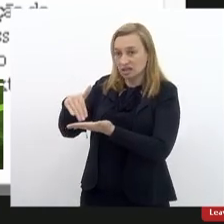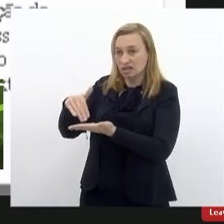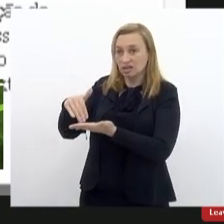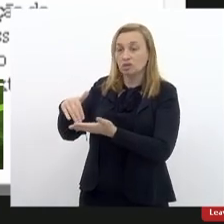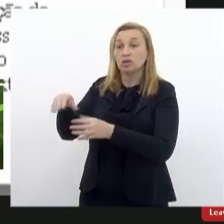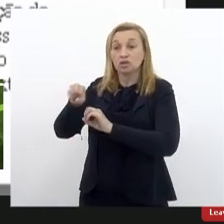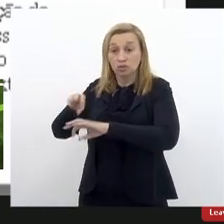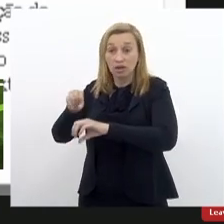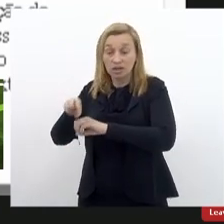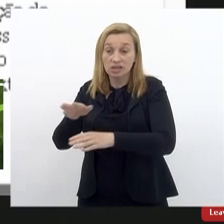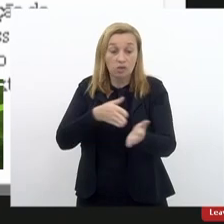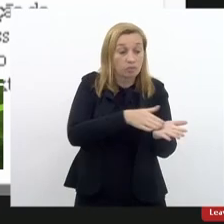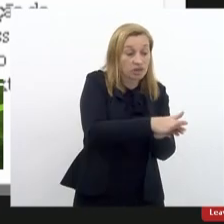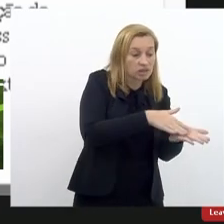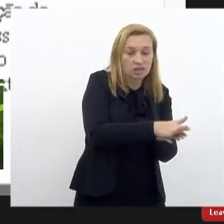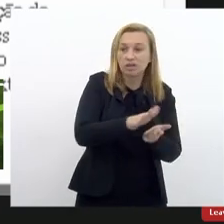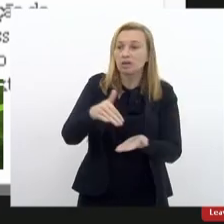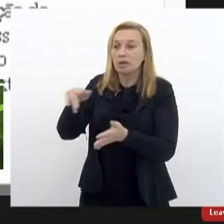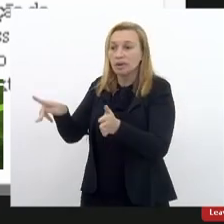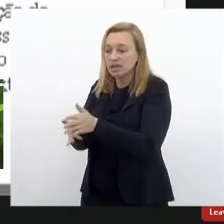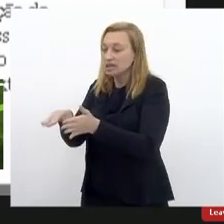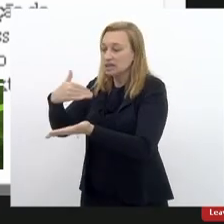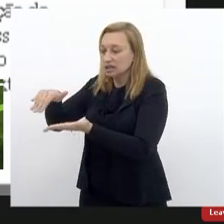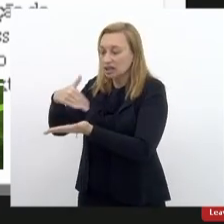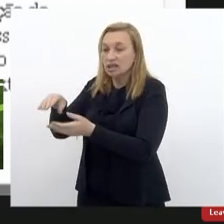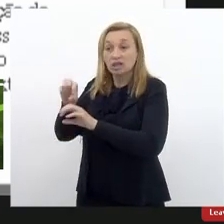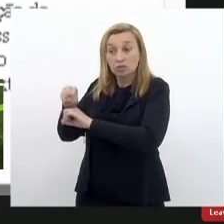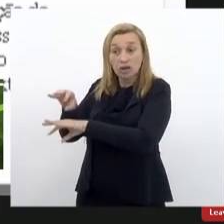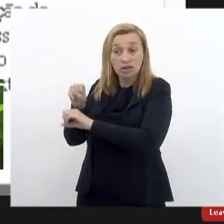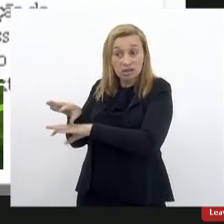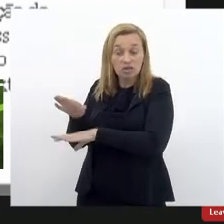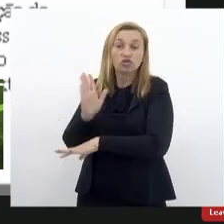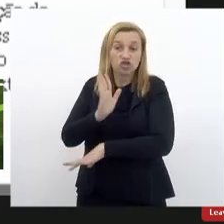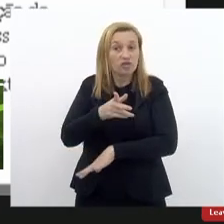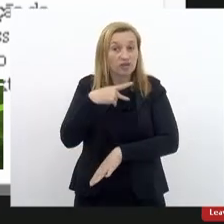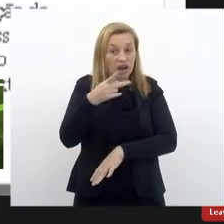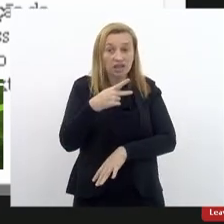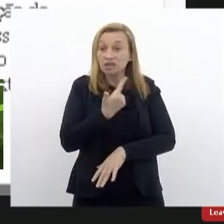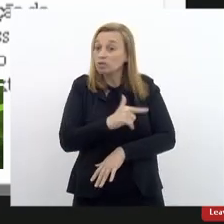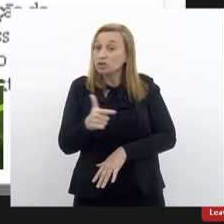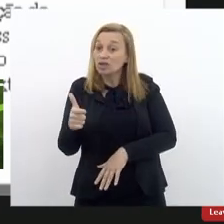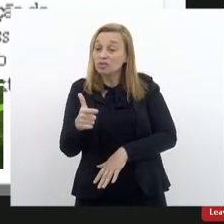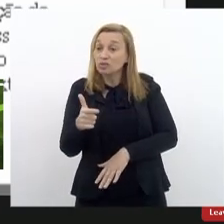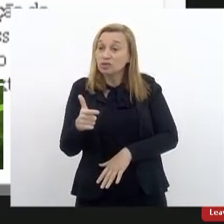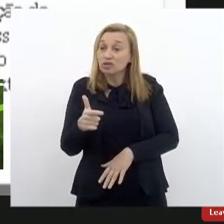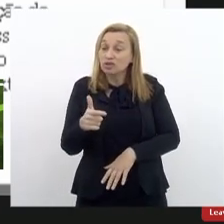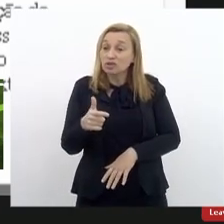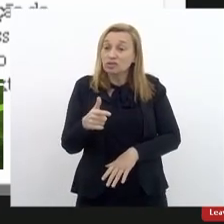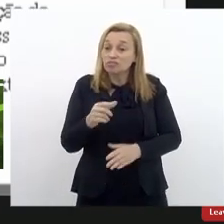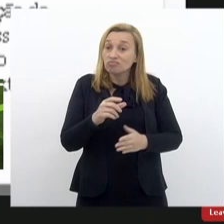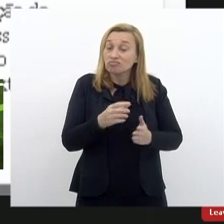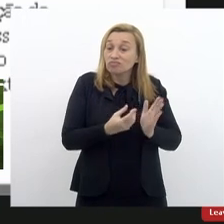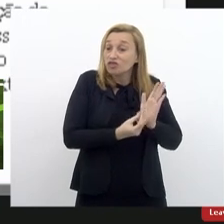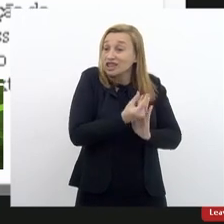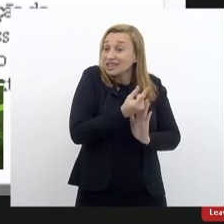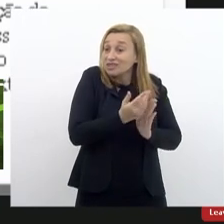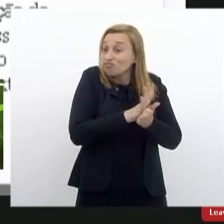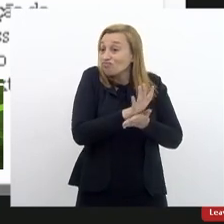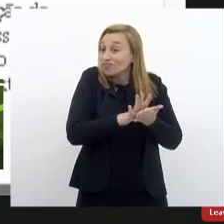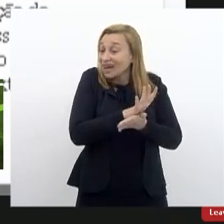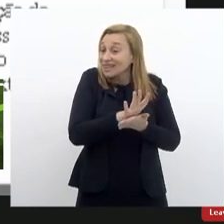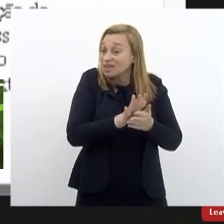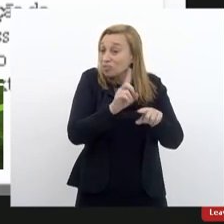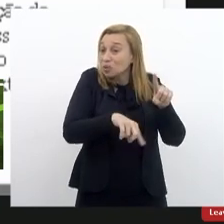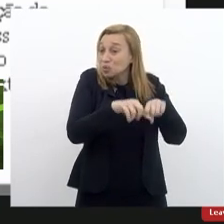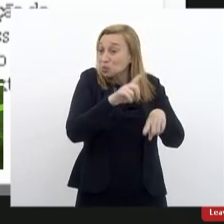Secretaria de Educação, o mobiliário da Secretaria de Educação, por uma razão que já foi mencionada, nós não temos financeiro. Então, por força disso,